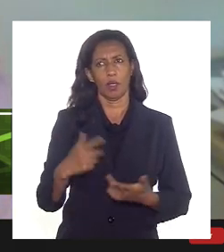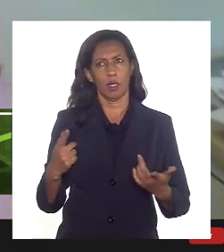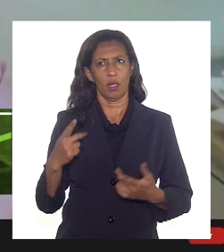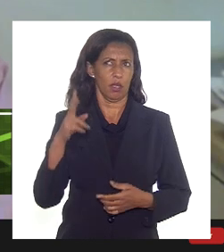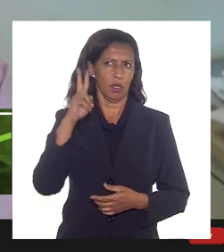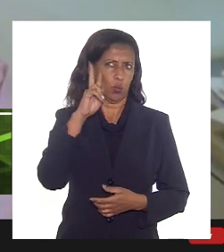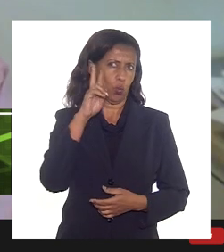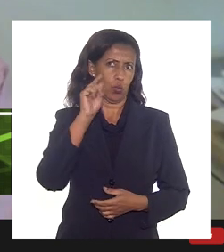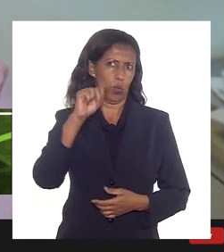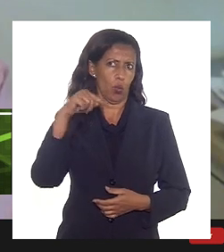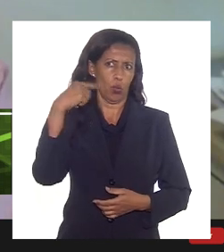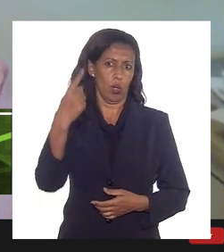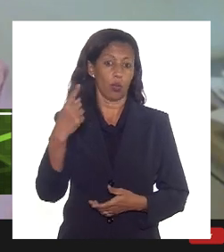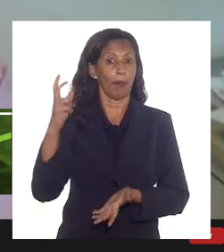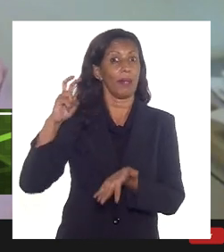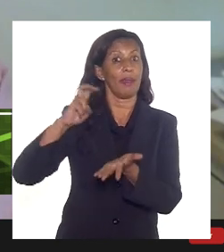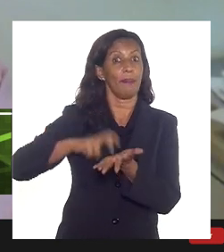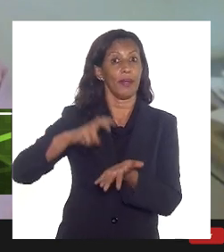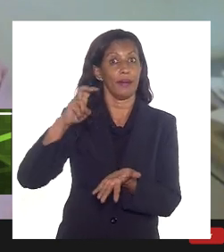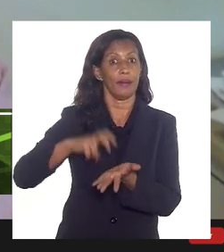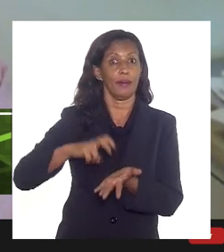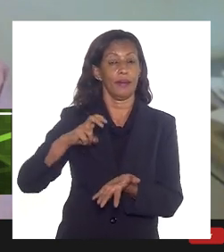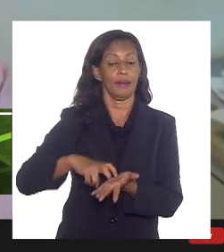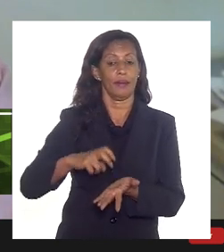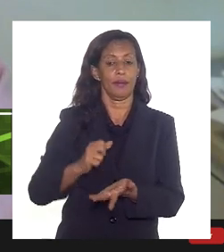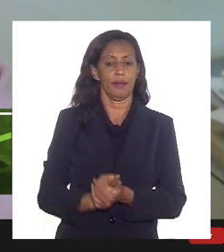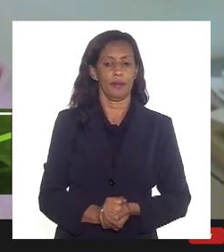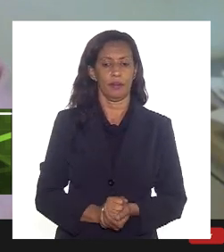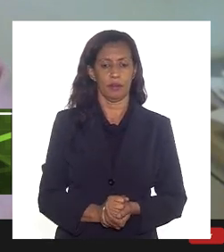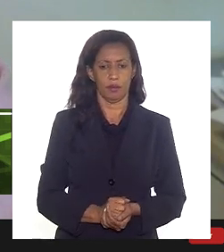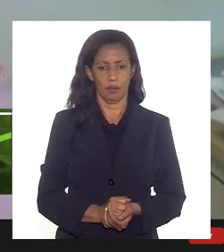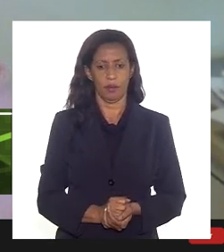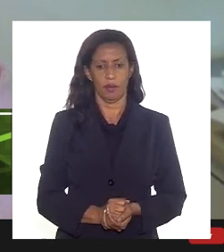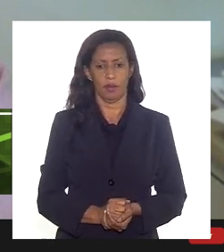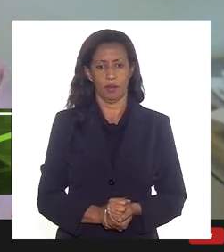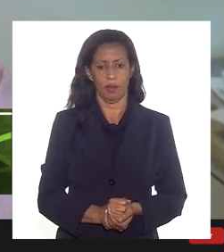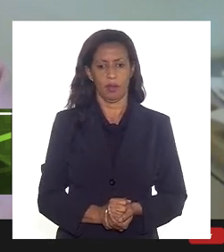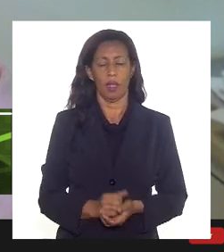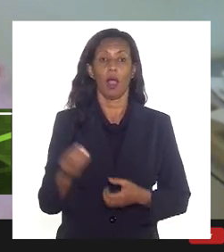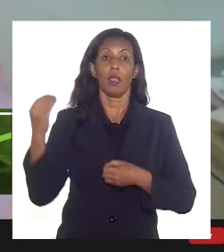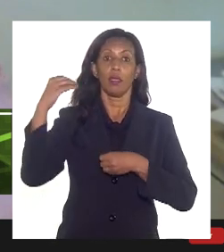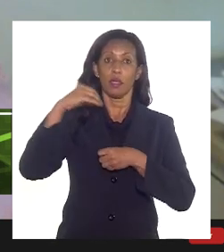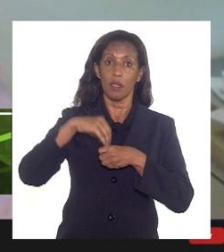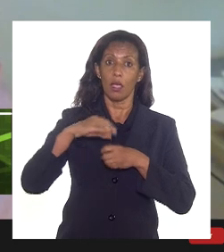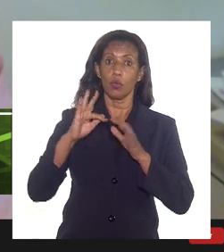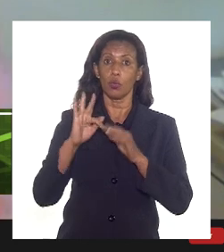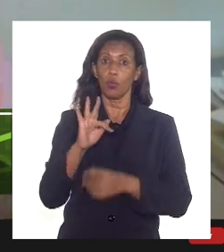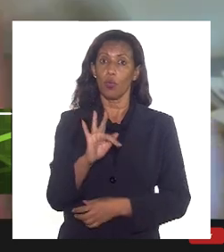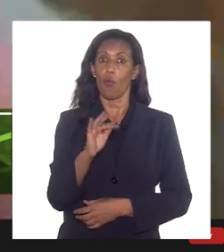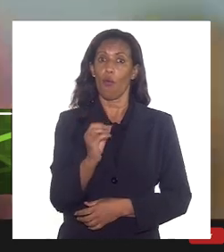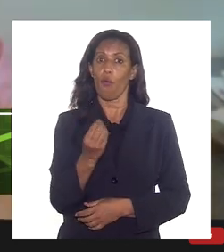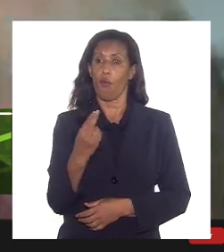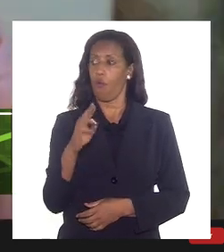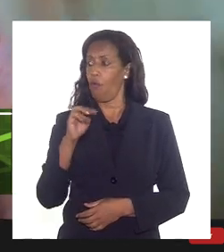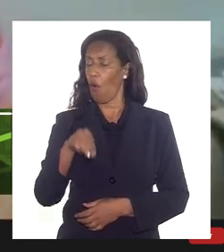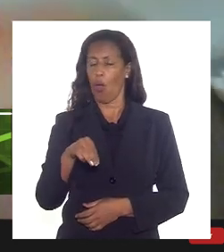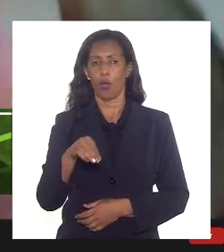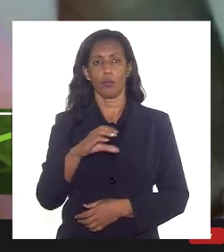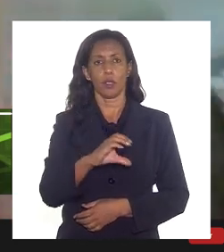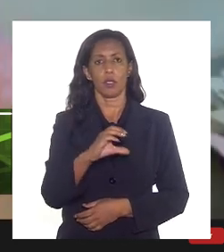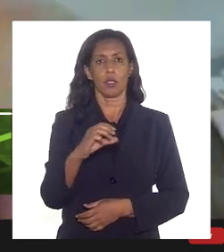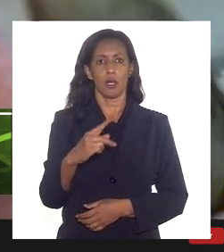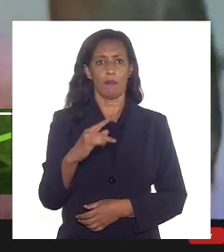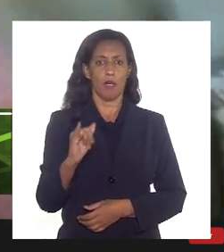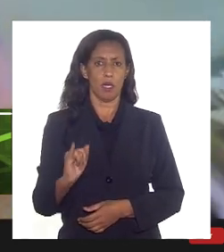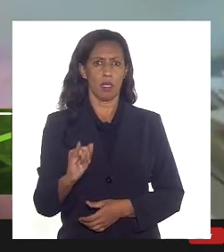outra, na parte da manhã, dentro do fórum da CPI, para ser de conhecimento de todos,